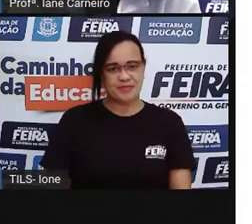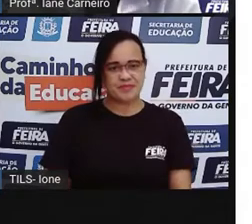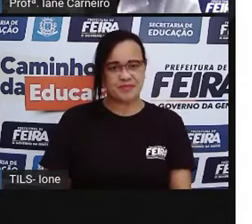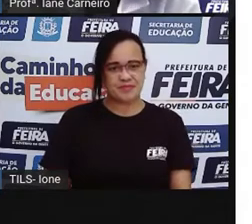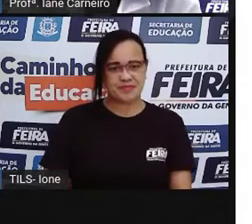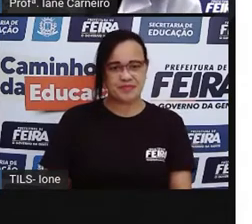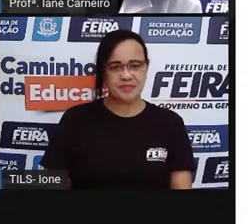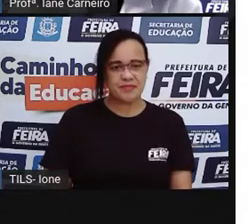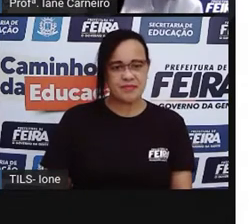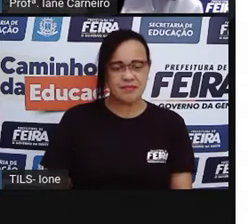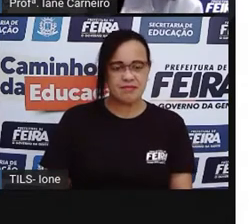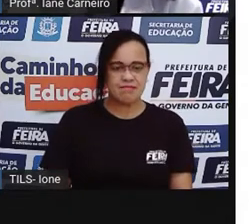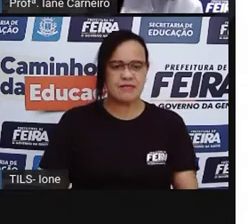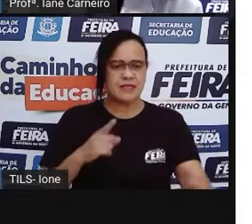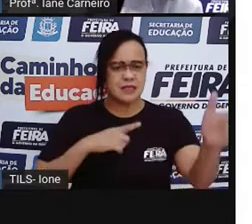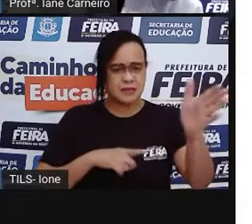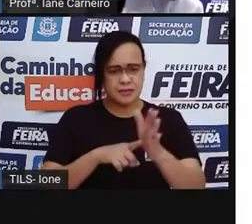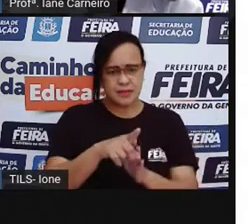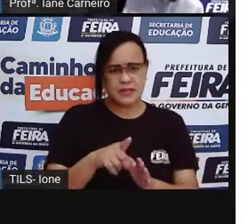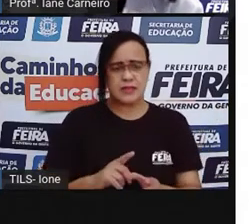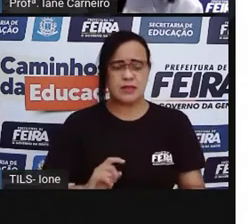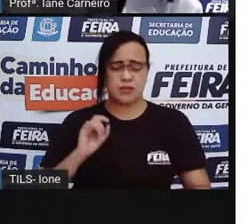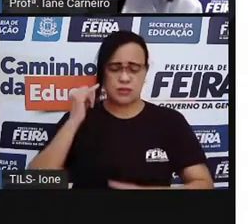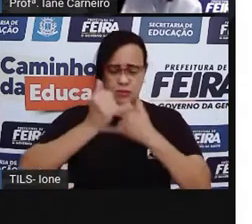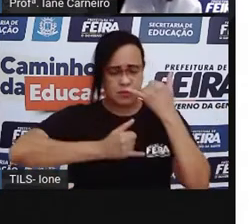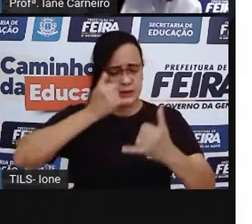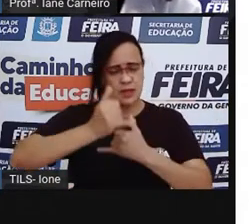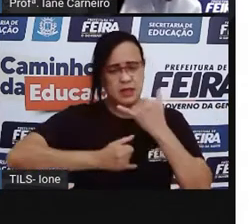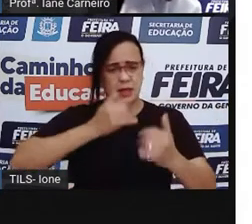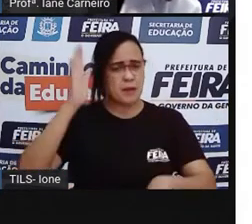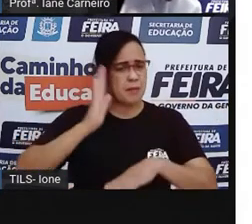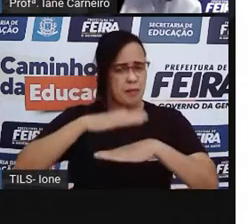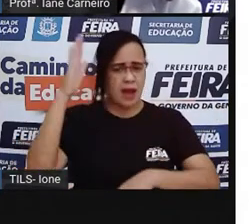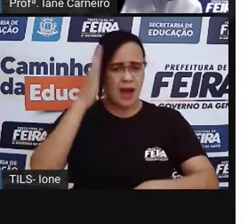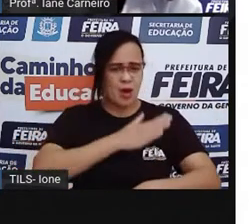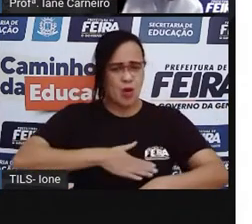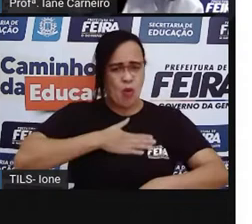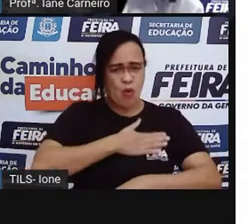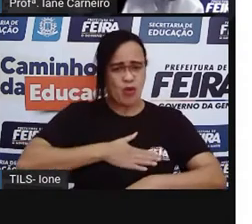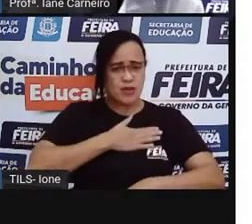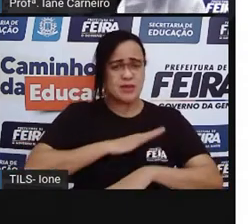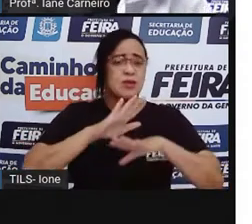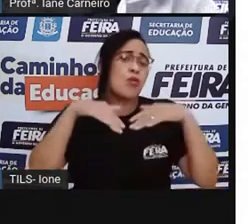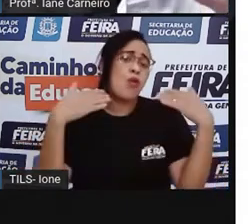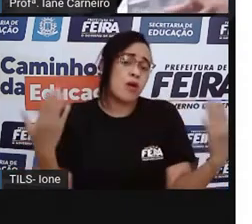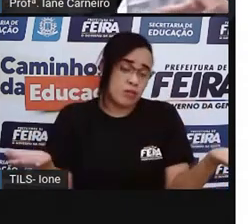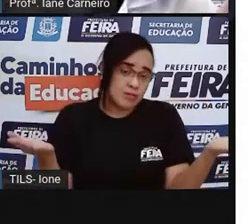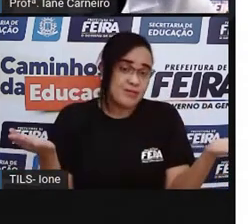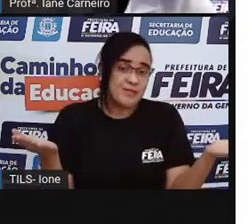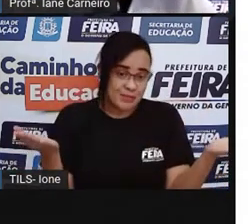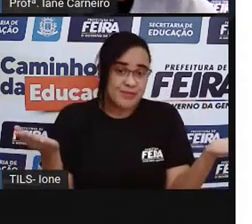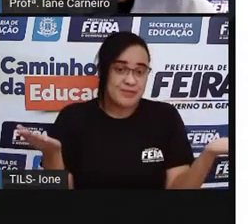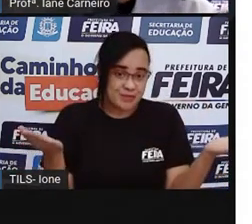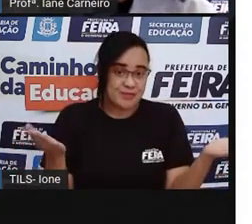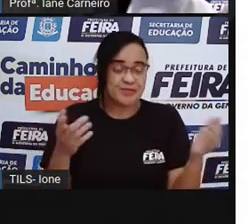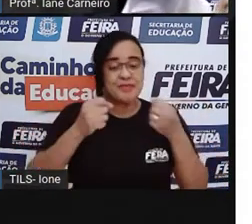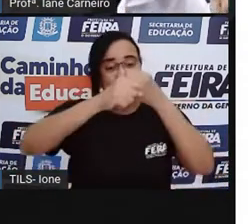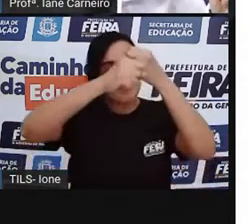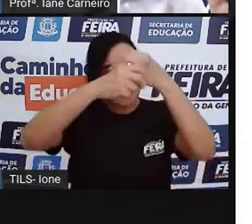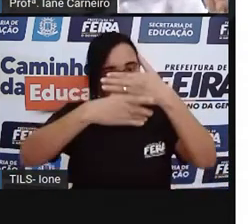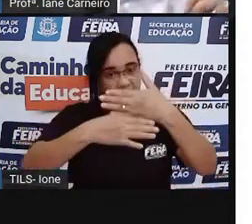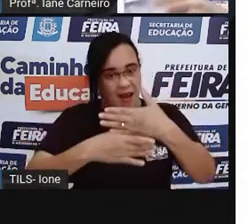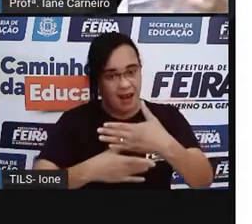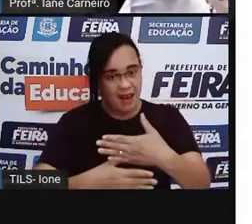Qual é a sua brincadeira preferida? E aí? Fala aí, PRO, coloca no chat,